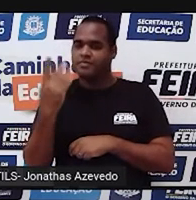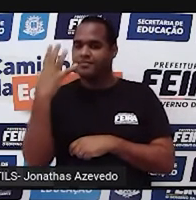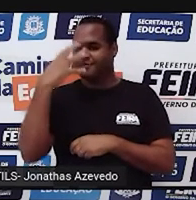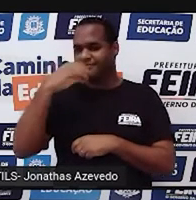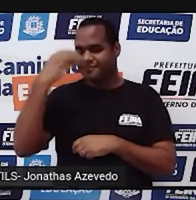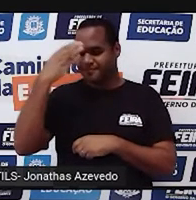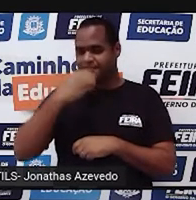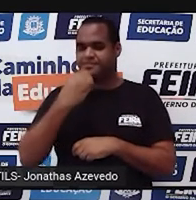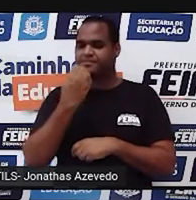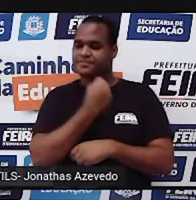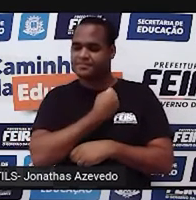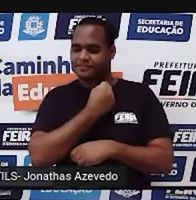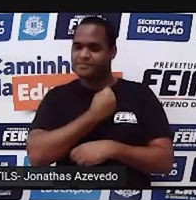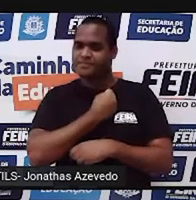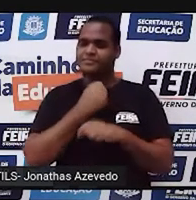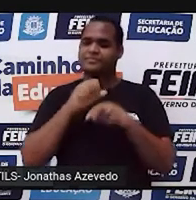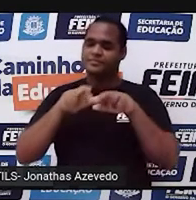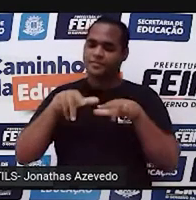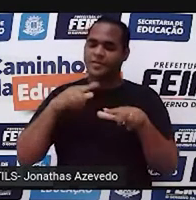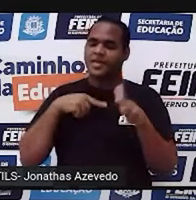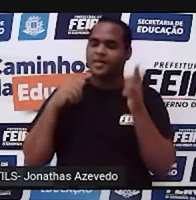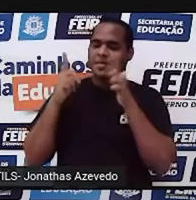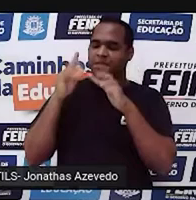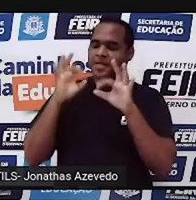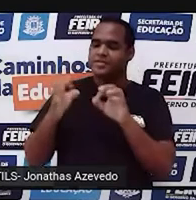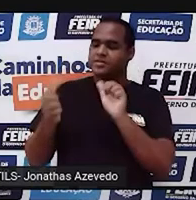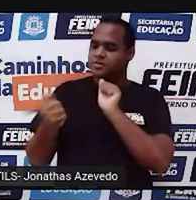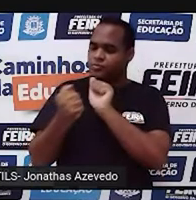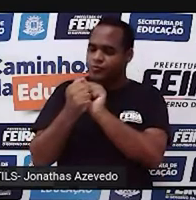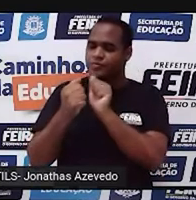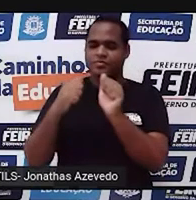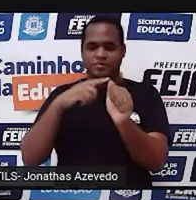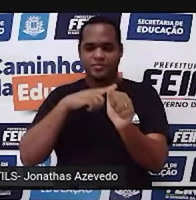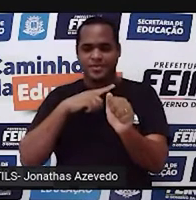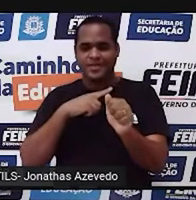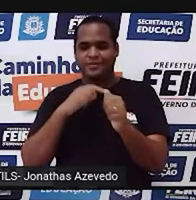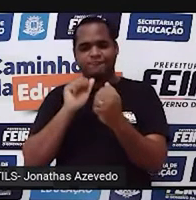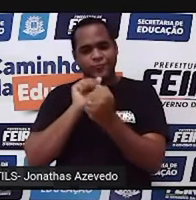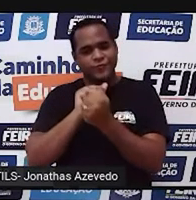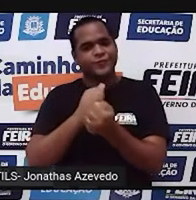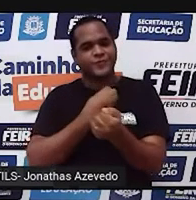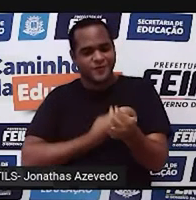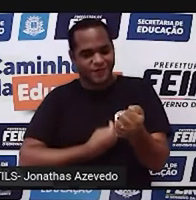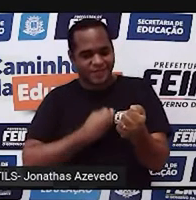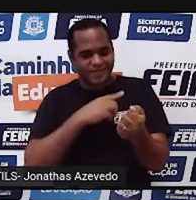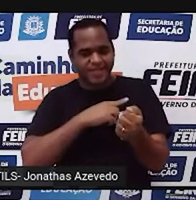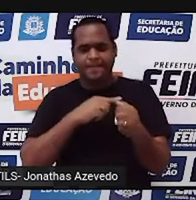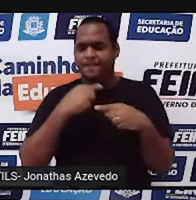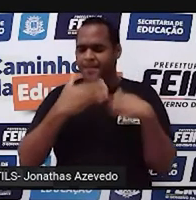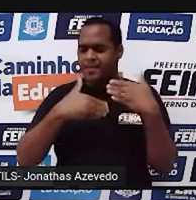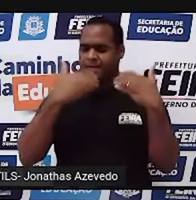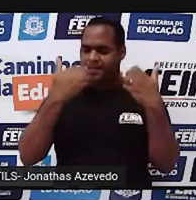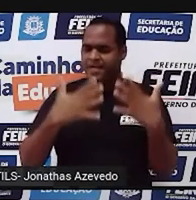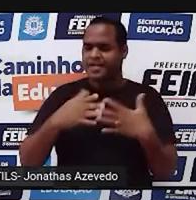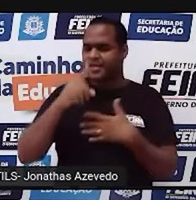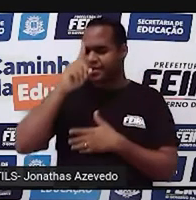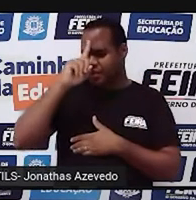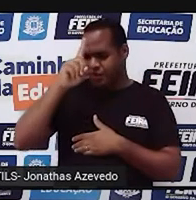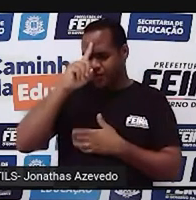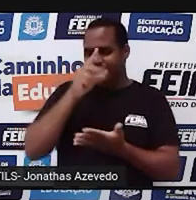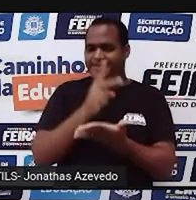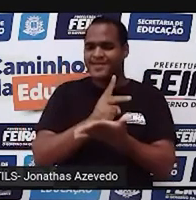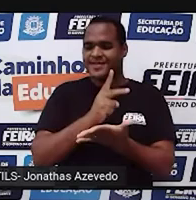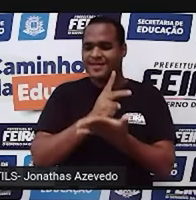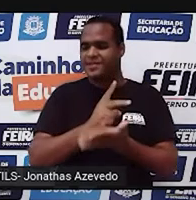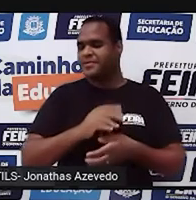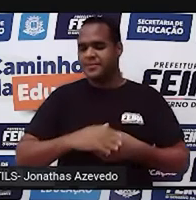dos números, pelo fato, né, de eles nos acompanharem, estarem conosco o tempo inteiro, aonde quer que estejamos, de